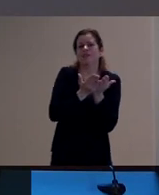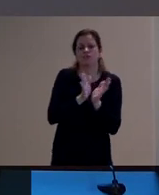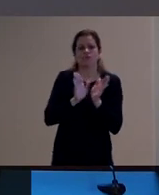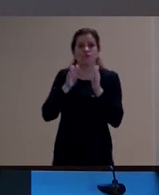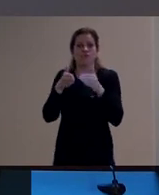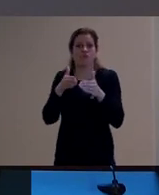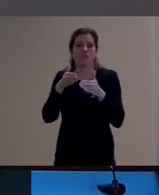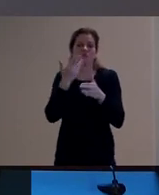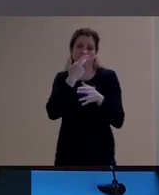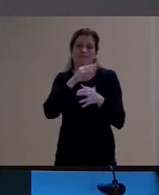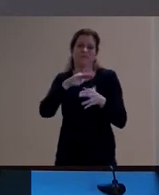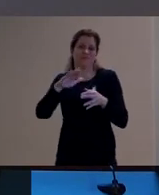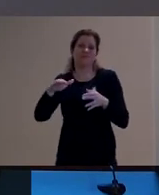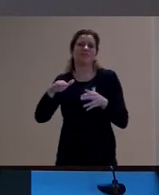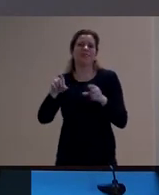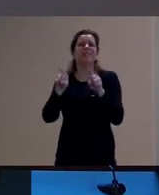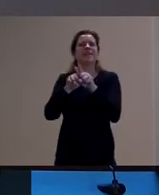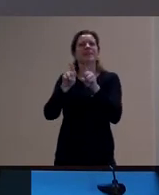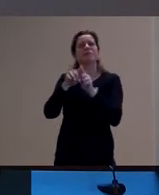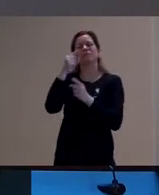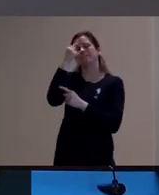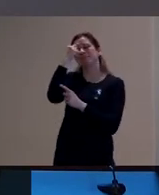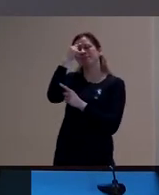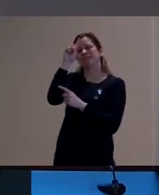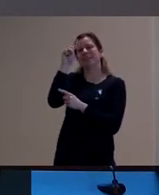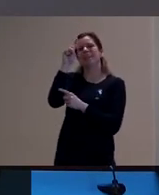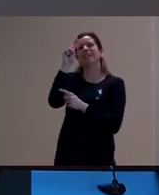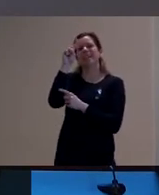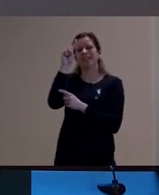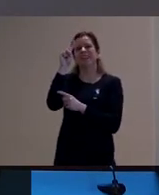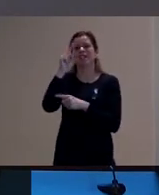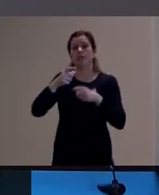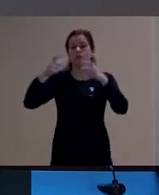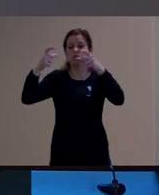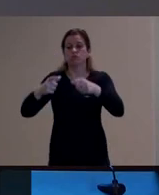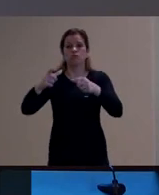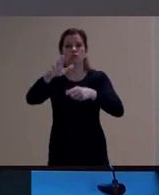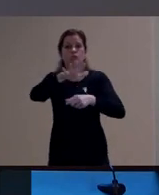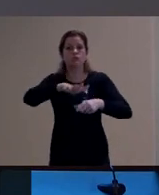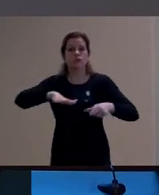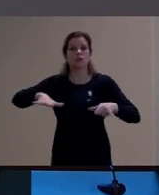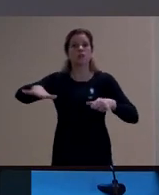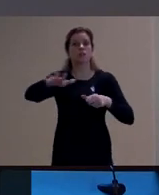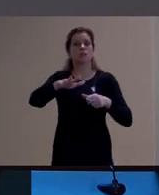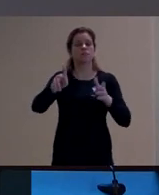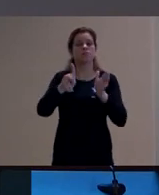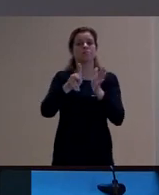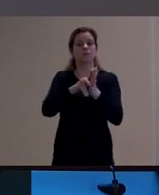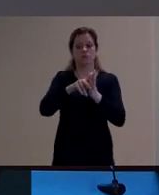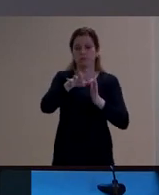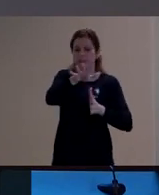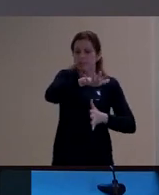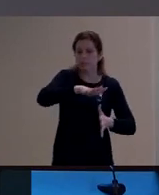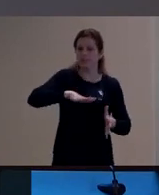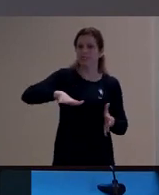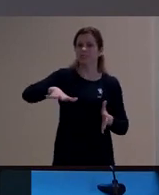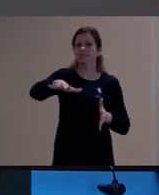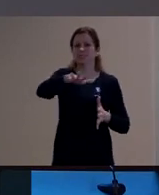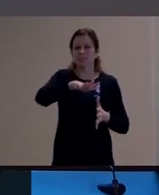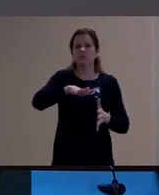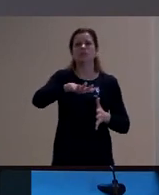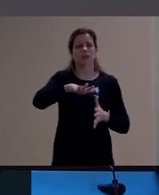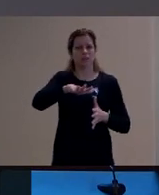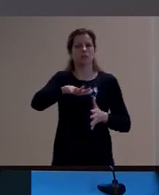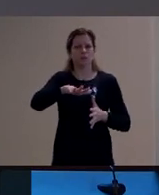e também uma ideia de um lugar específico para a criança entre o espaço público